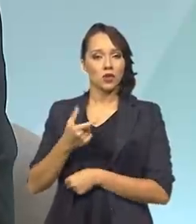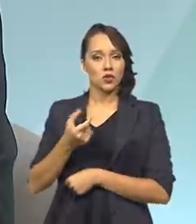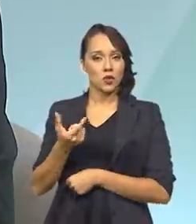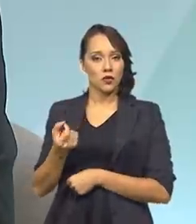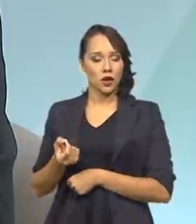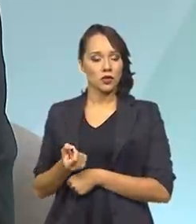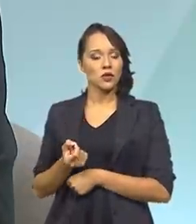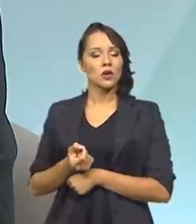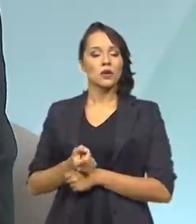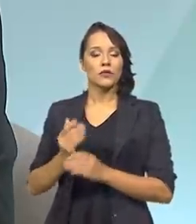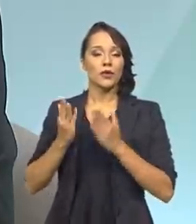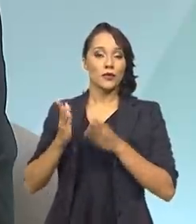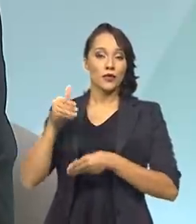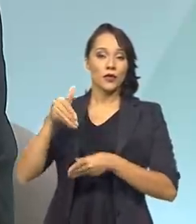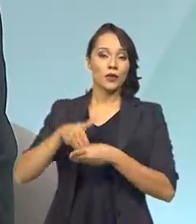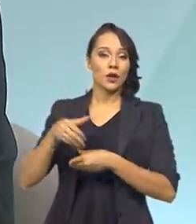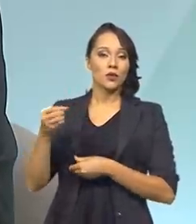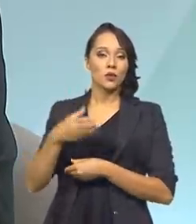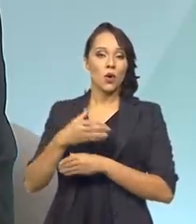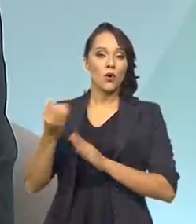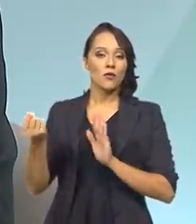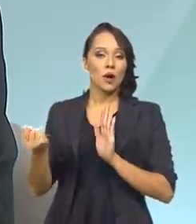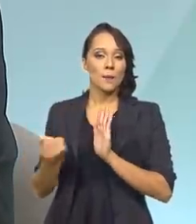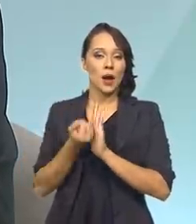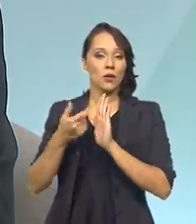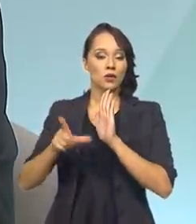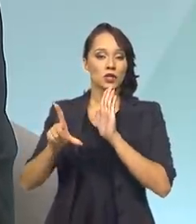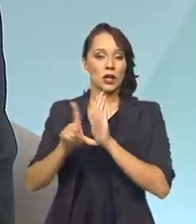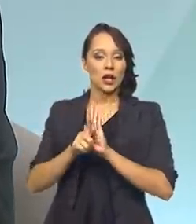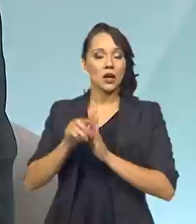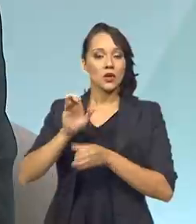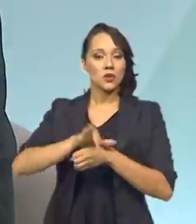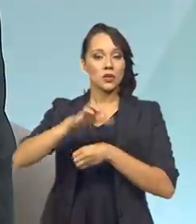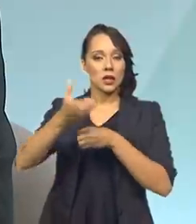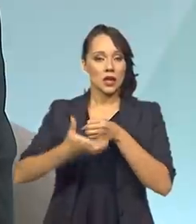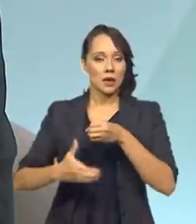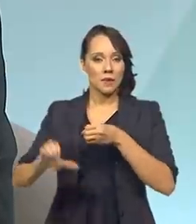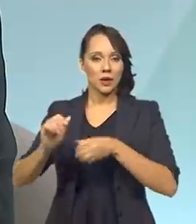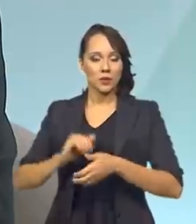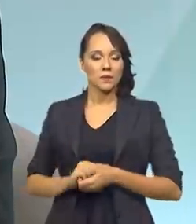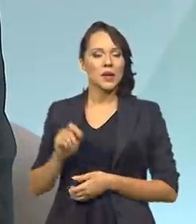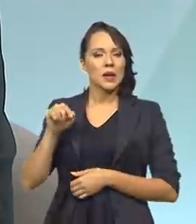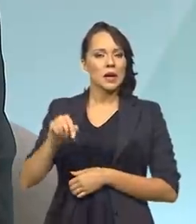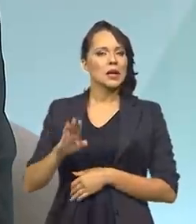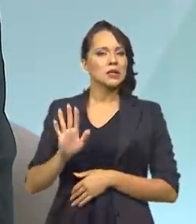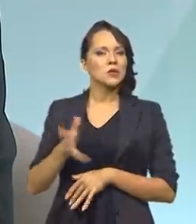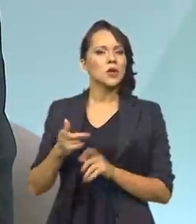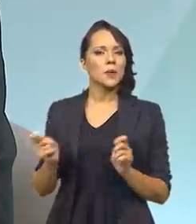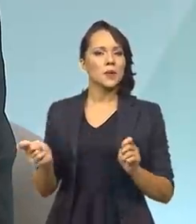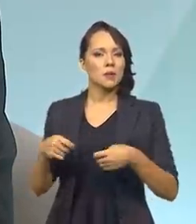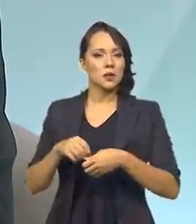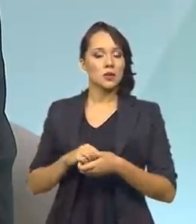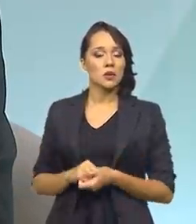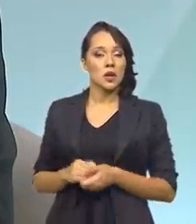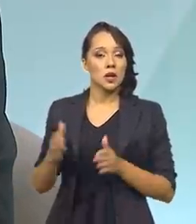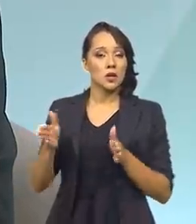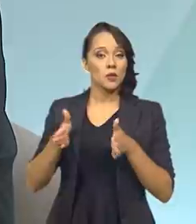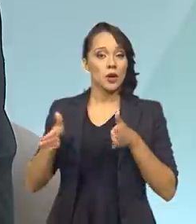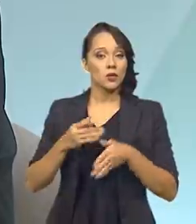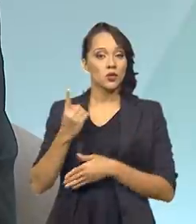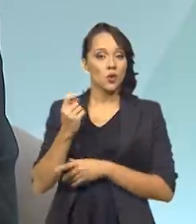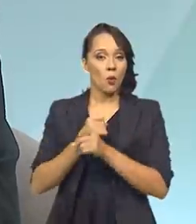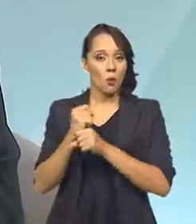finalmente votado o novo marco do saneamento, desculpe. O marco do saneamento já nos permitiu que em apenas um ano,